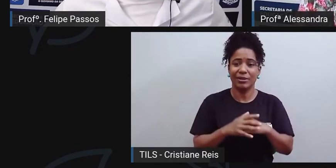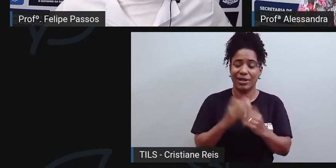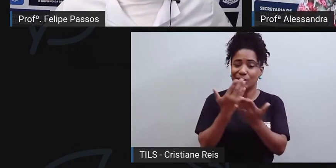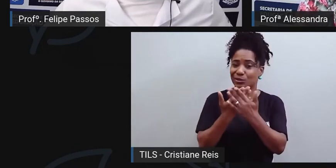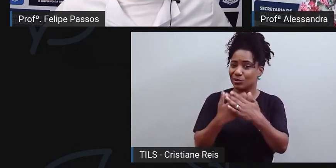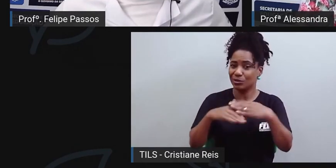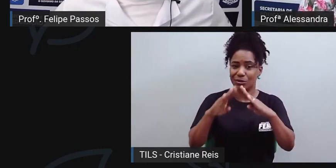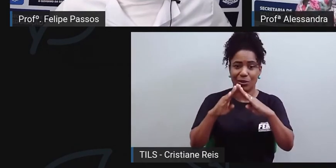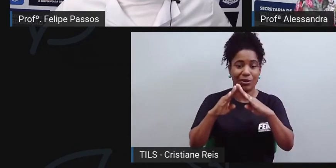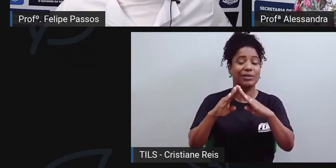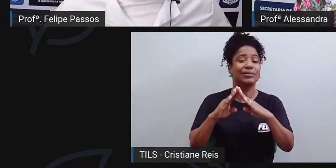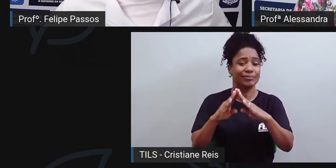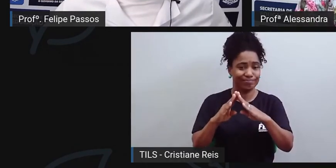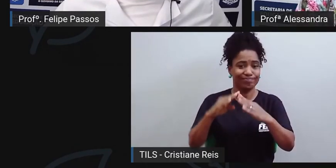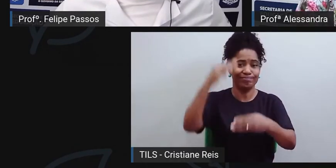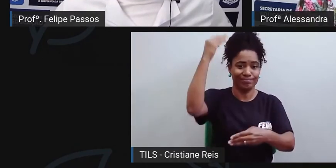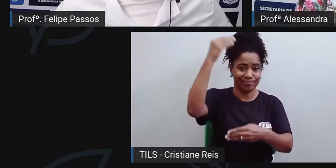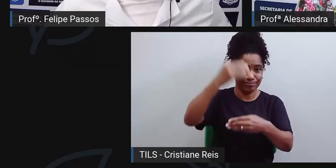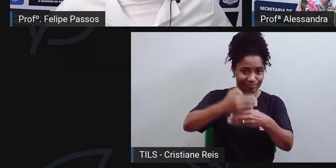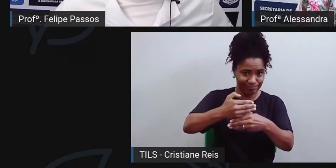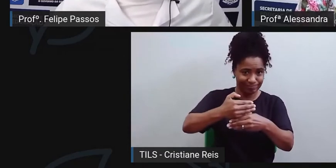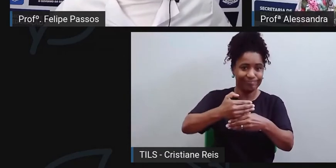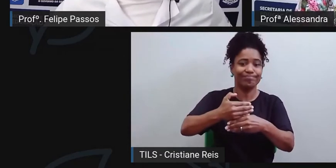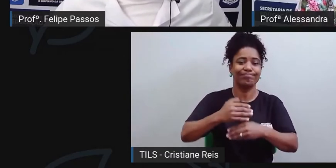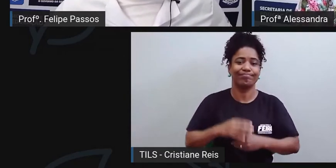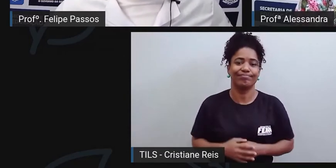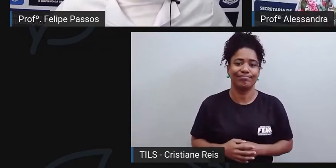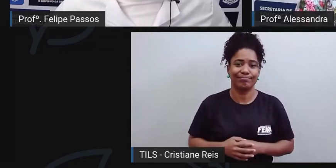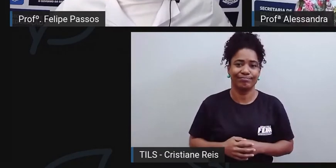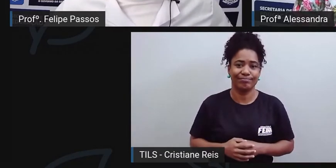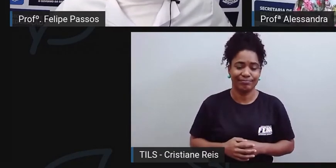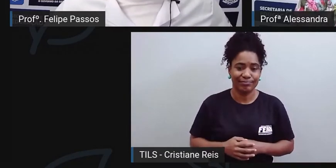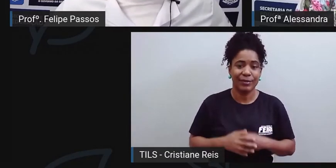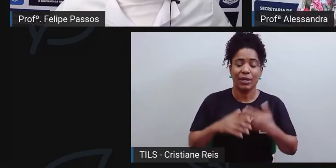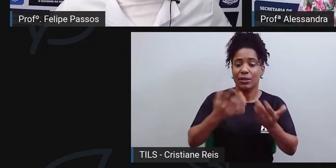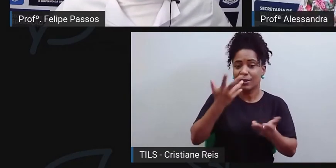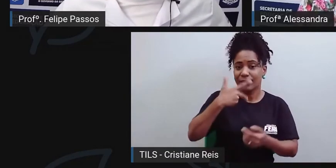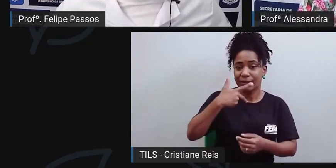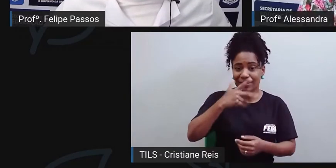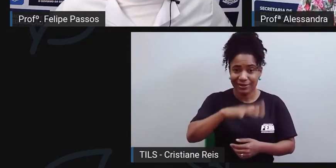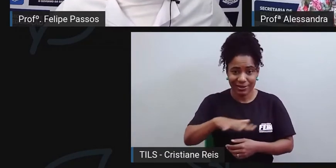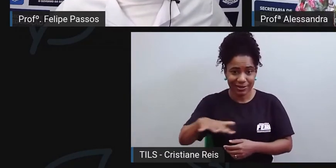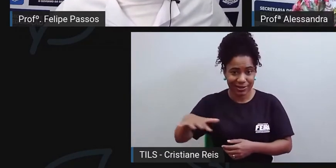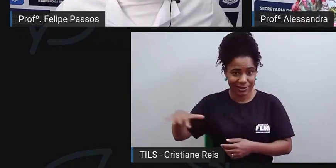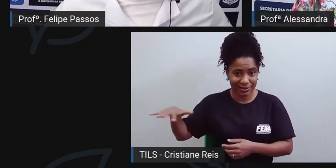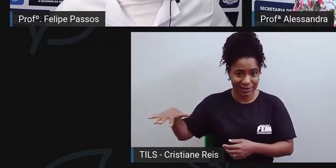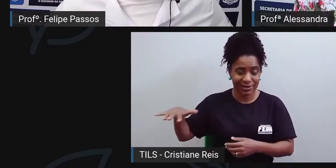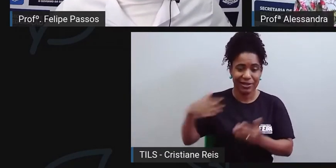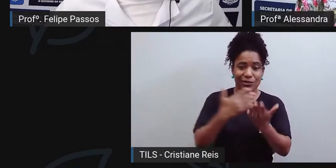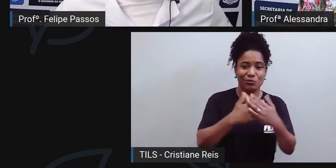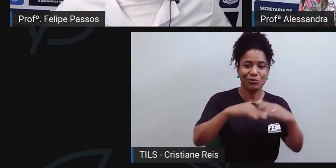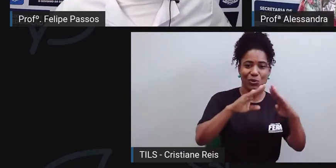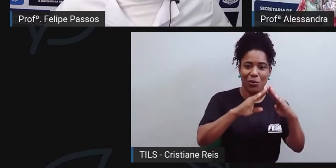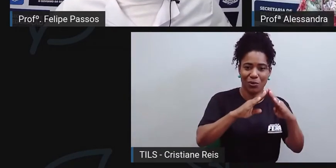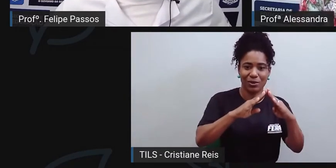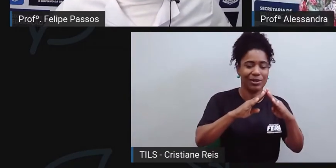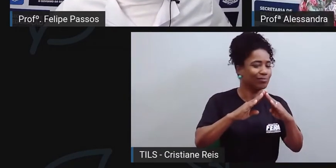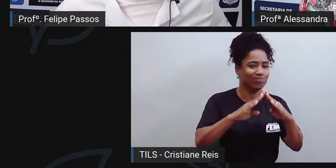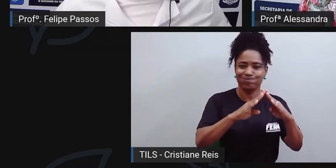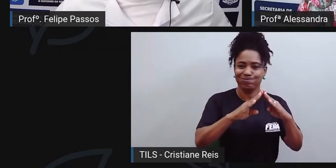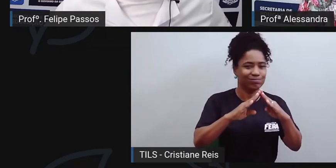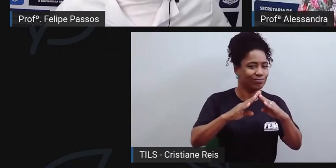infelizmente, fecharam, né? Ficou muito, muita criança, infelizmente, que naquela hora que o pai estava trabalhando,